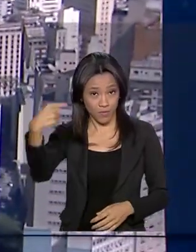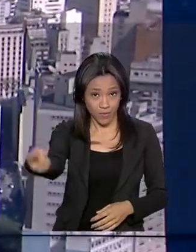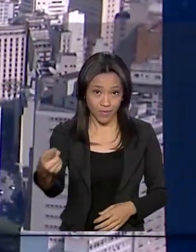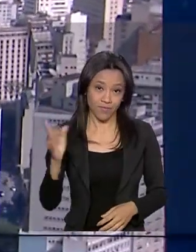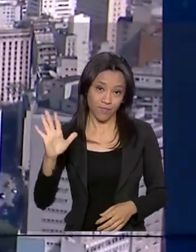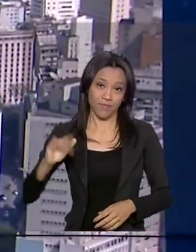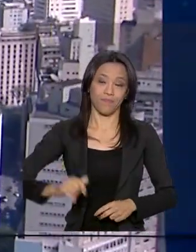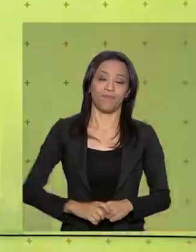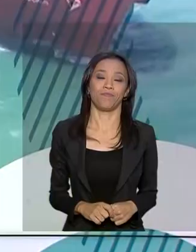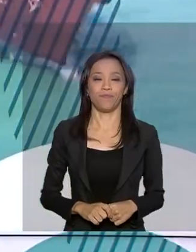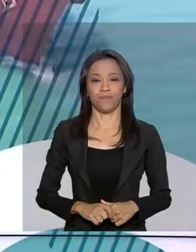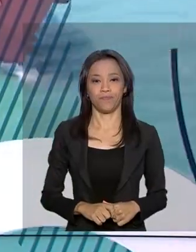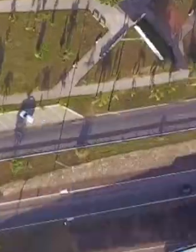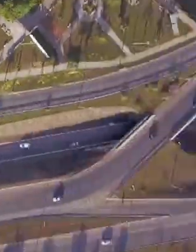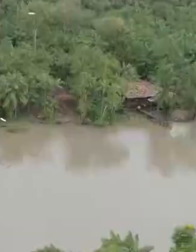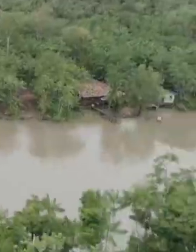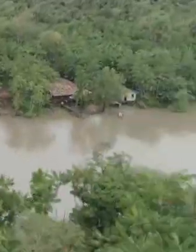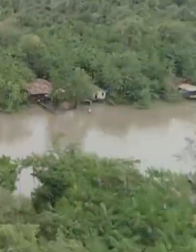edição. Até lá!